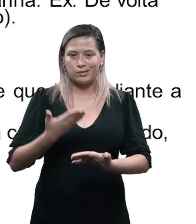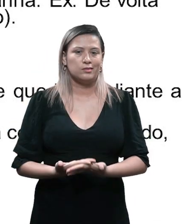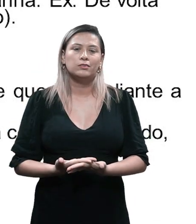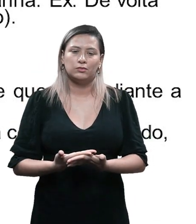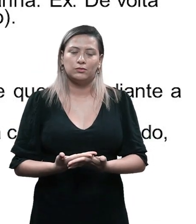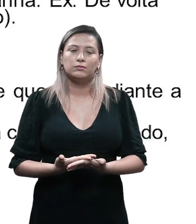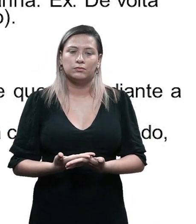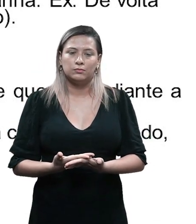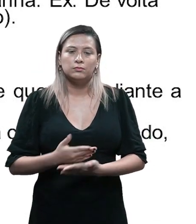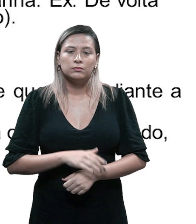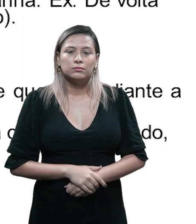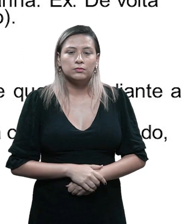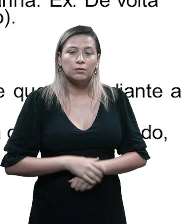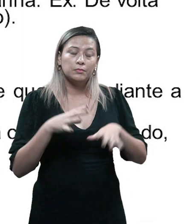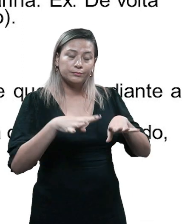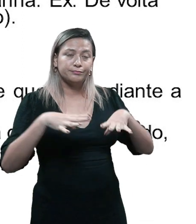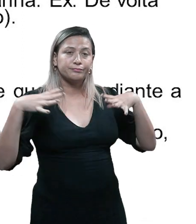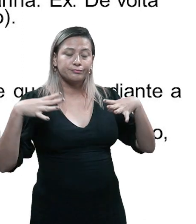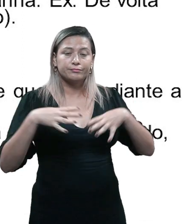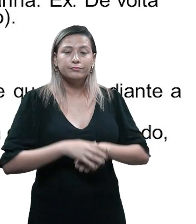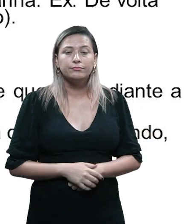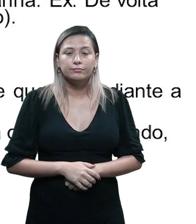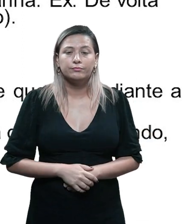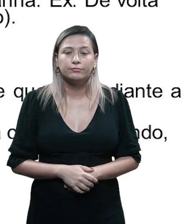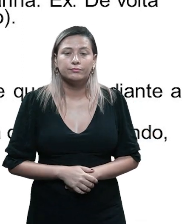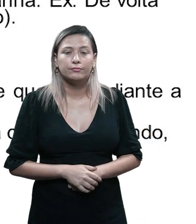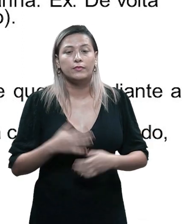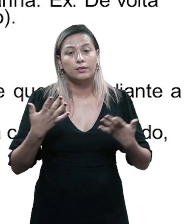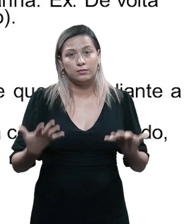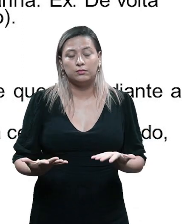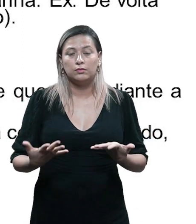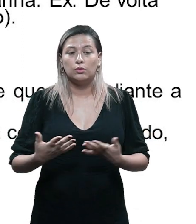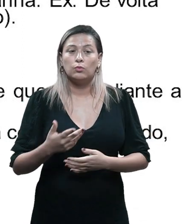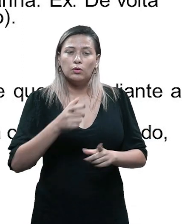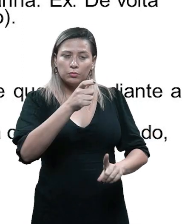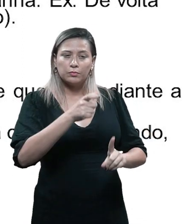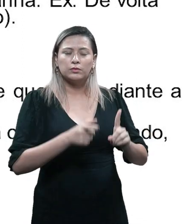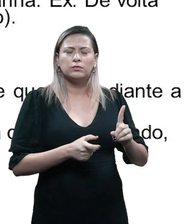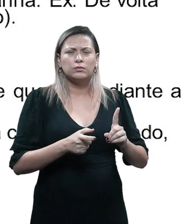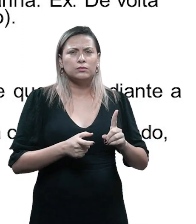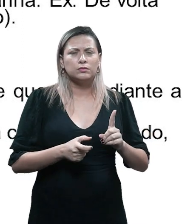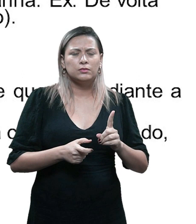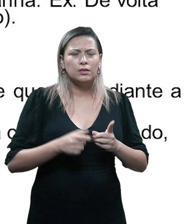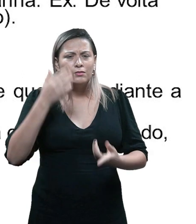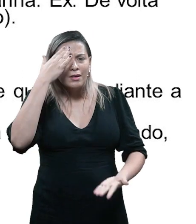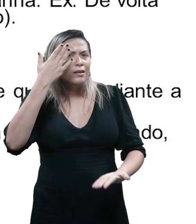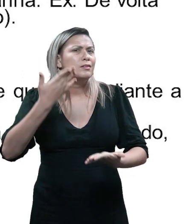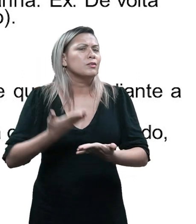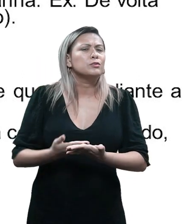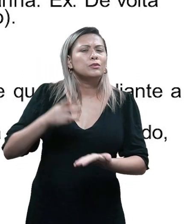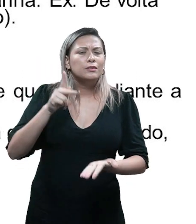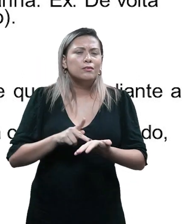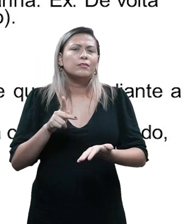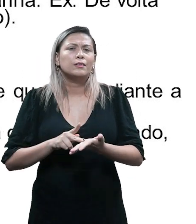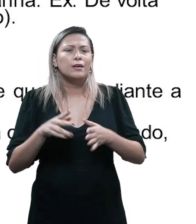pelo espectador. Então, à medida que esse personagem vai se convencendo da verdade, o público